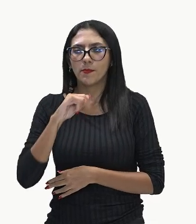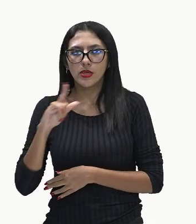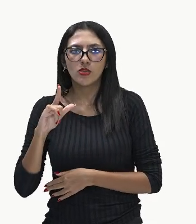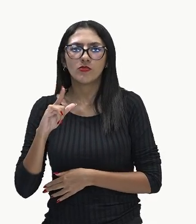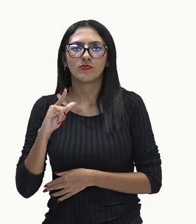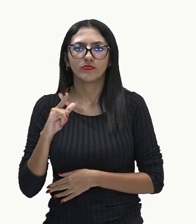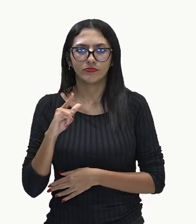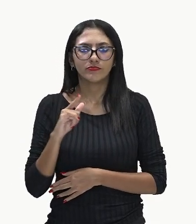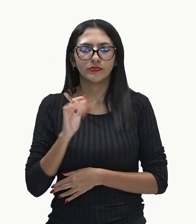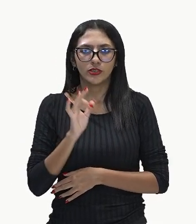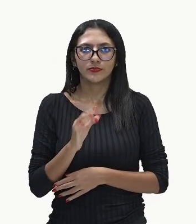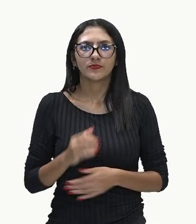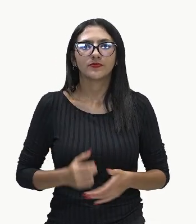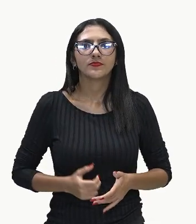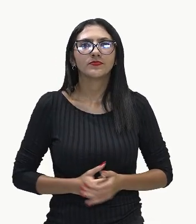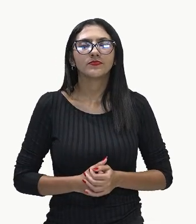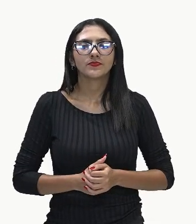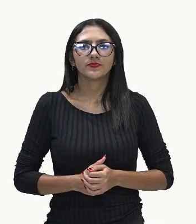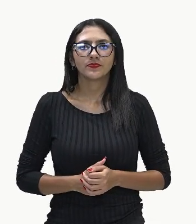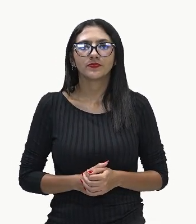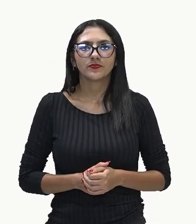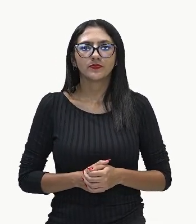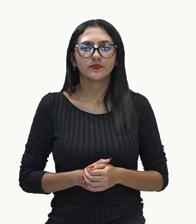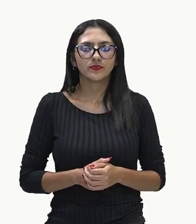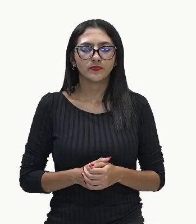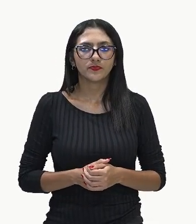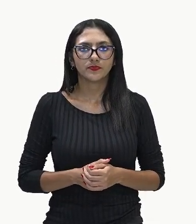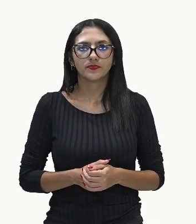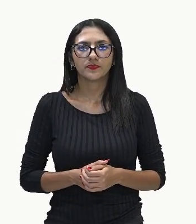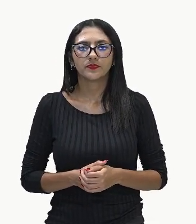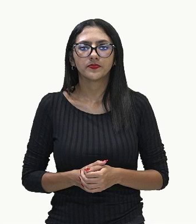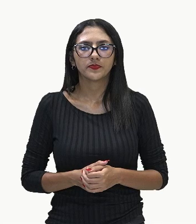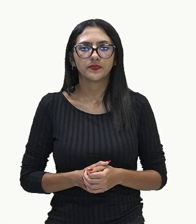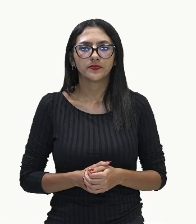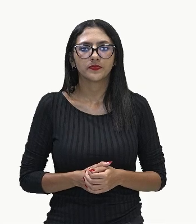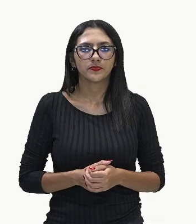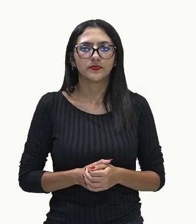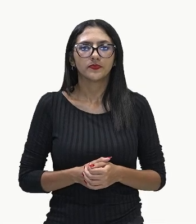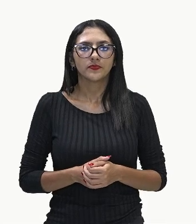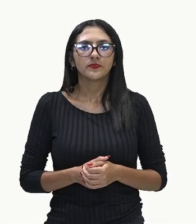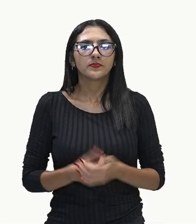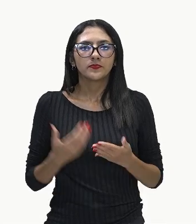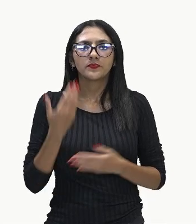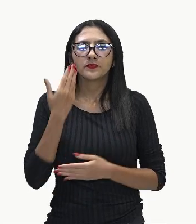ok? Então, lá, observando, a Volkswagen,